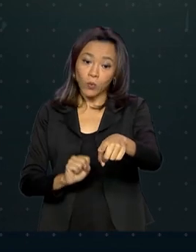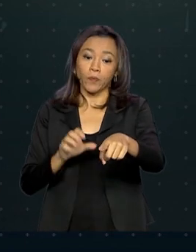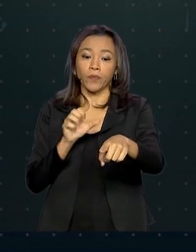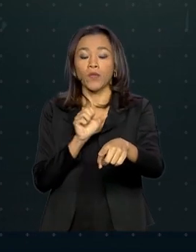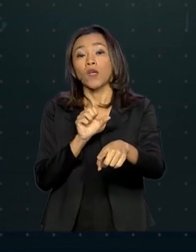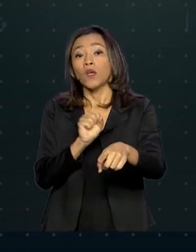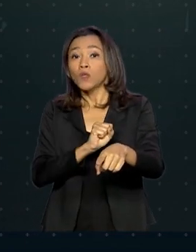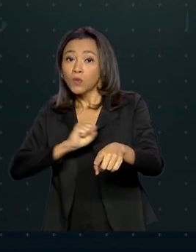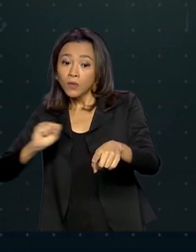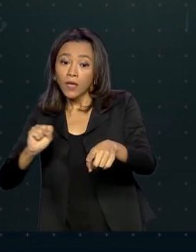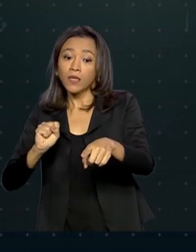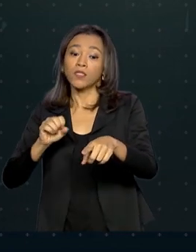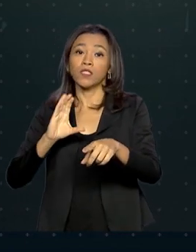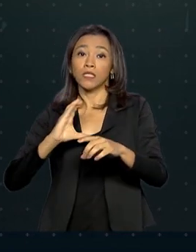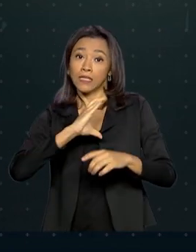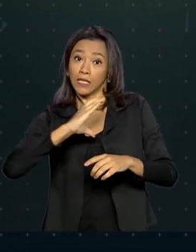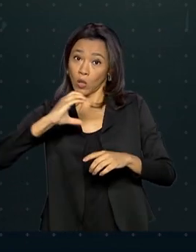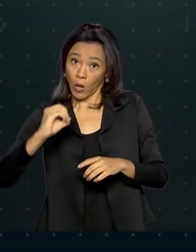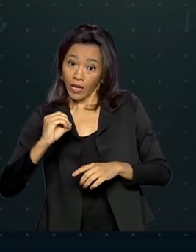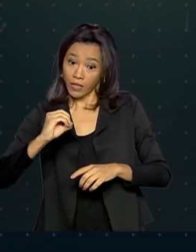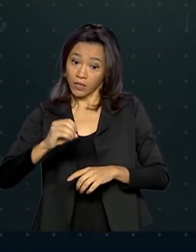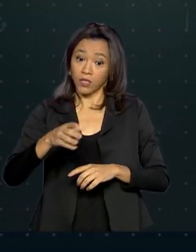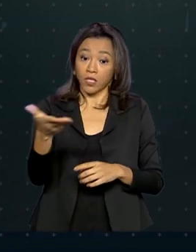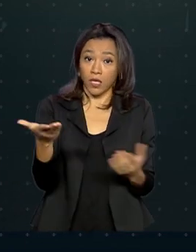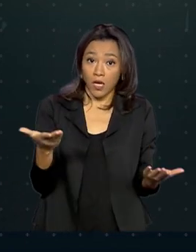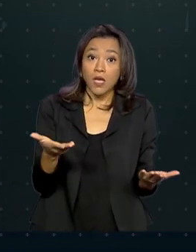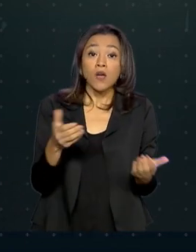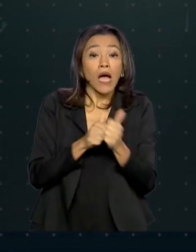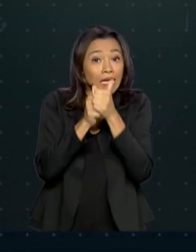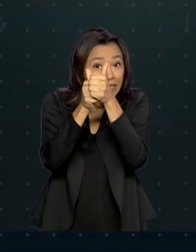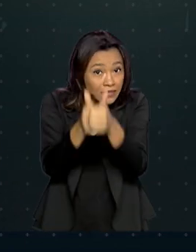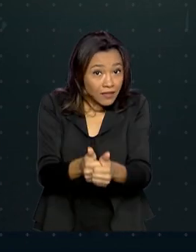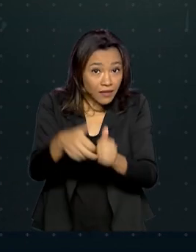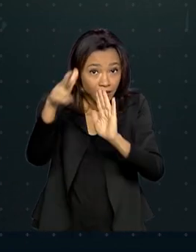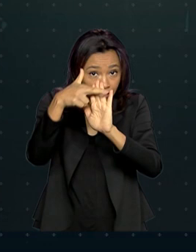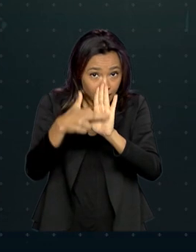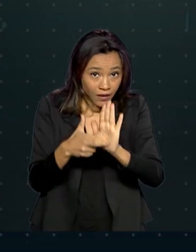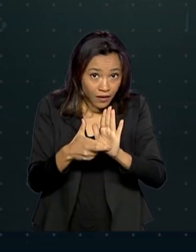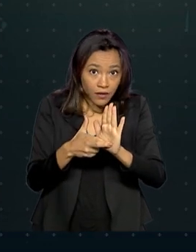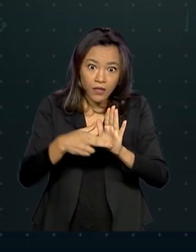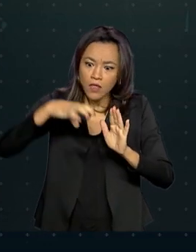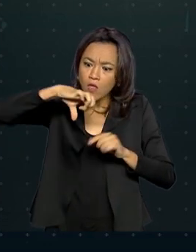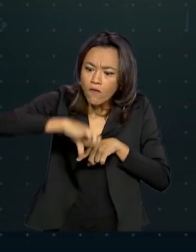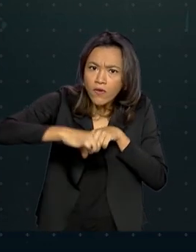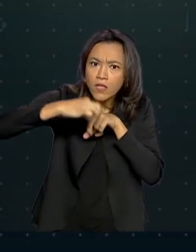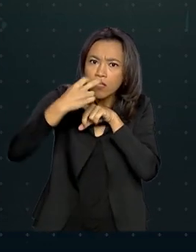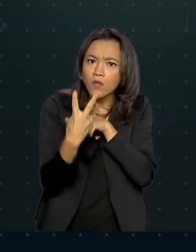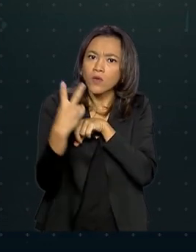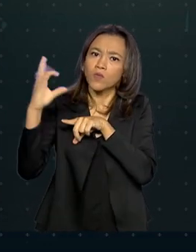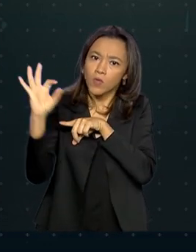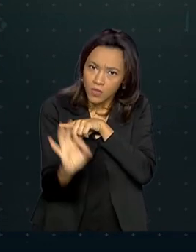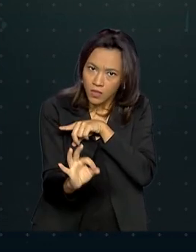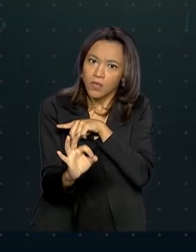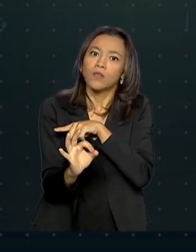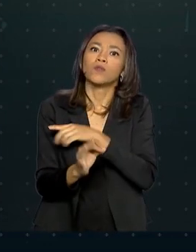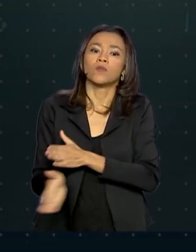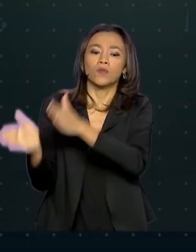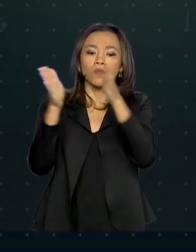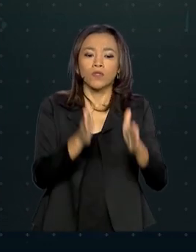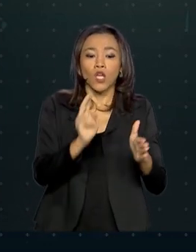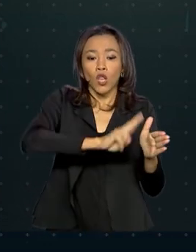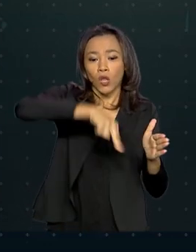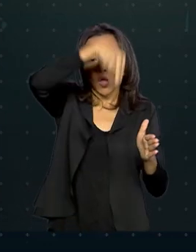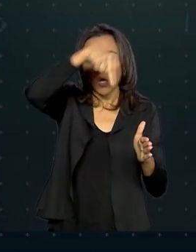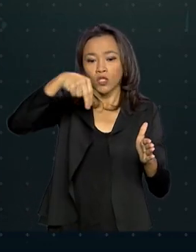sudeste e centro-oeste, o cumprimento das medidas chegou a 92%. As regiões